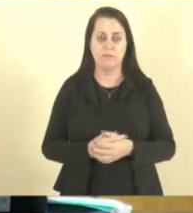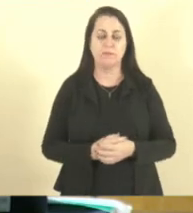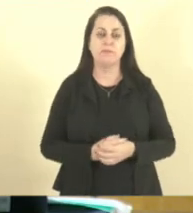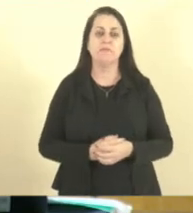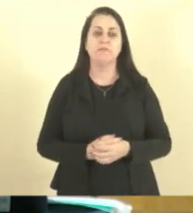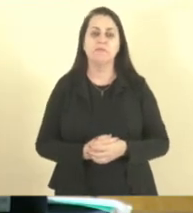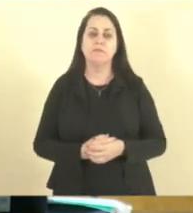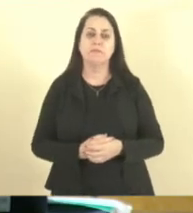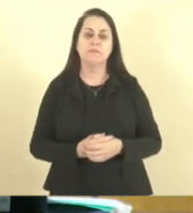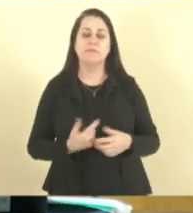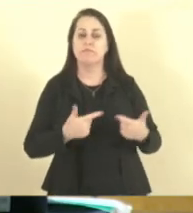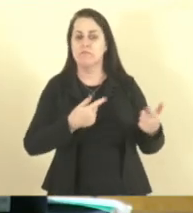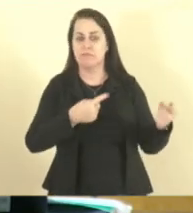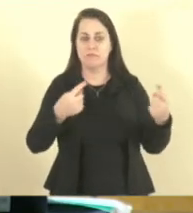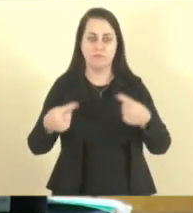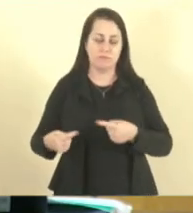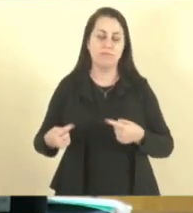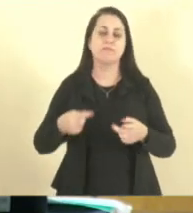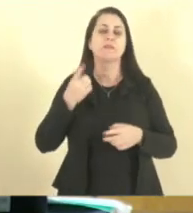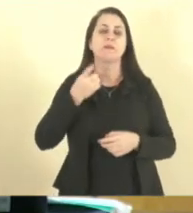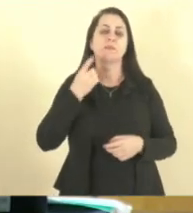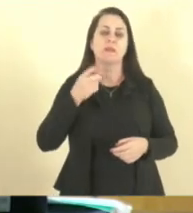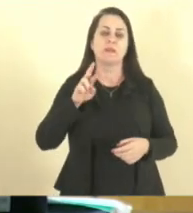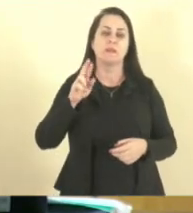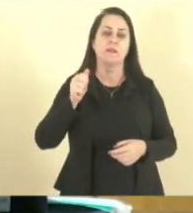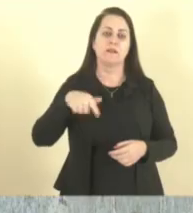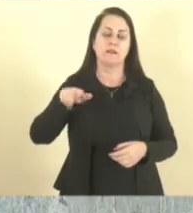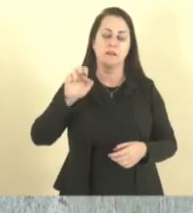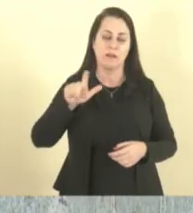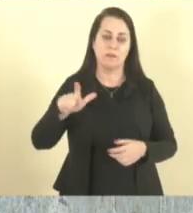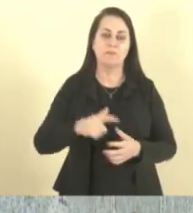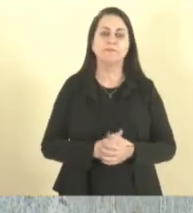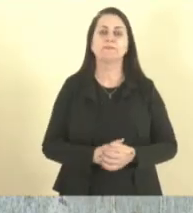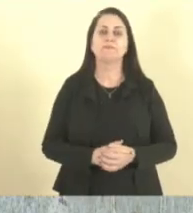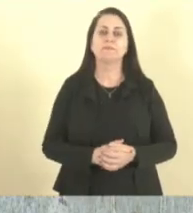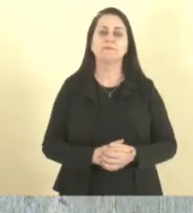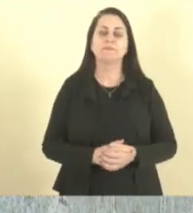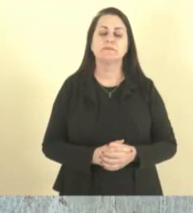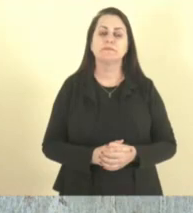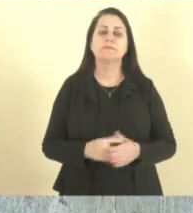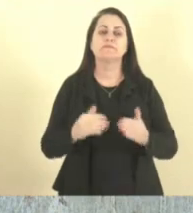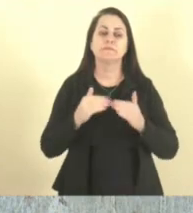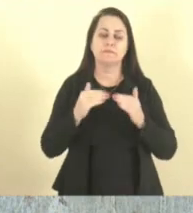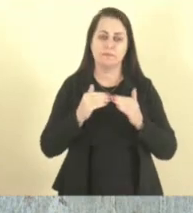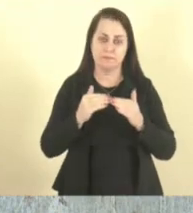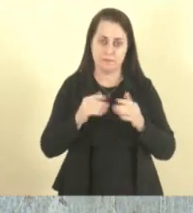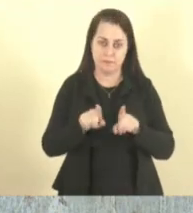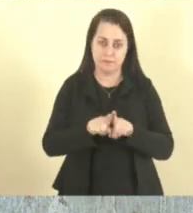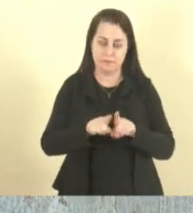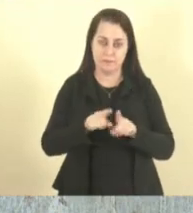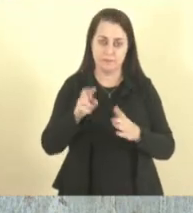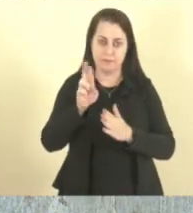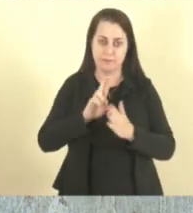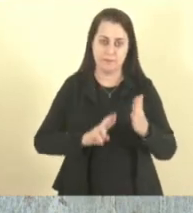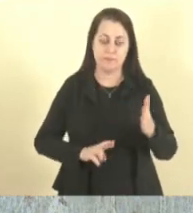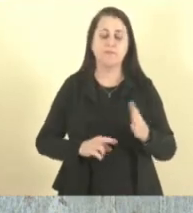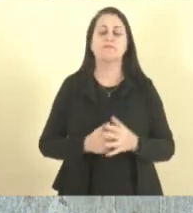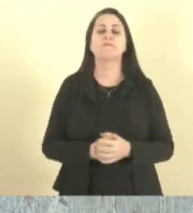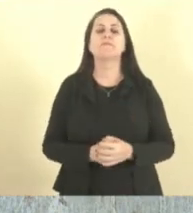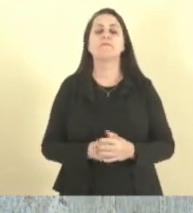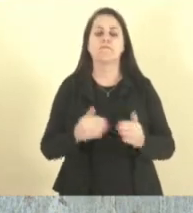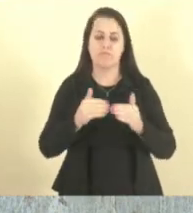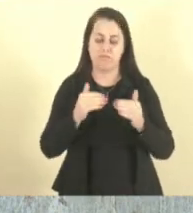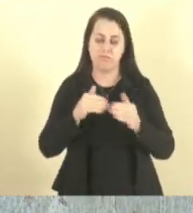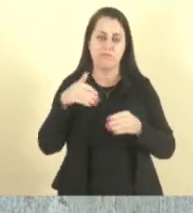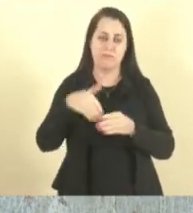Não tendo que querer discutir com a votação, deputada Raquel. Voto com o relator. Com o relator, deputado Lucas Caramussa. Acompanho o relator. Com o relator, deputado Coronel Elton. Eu